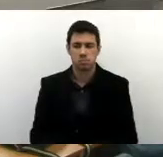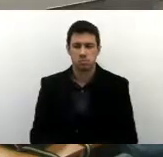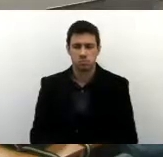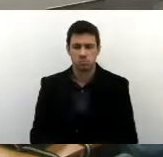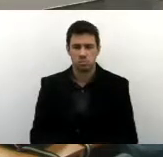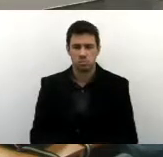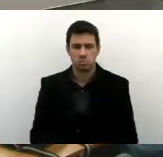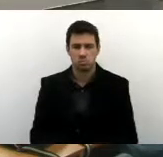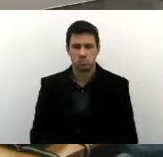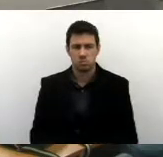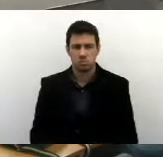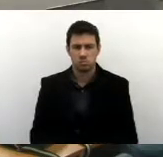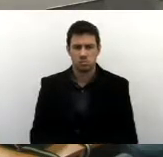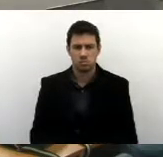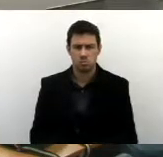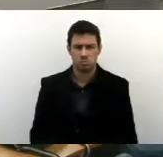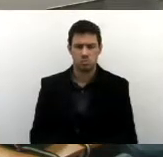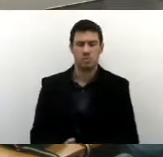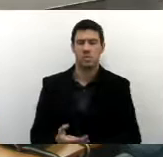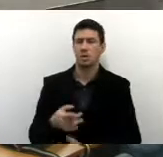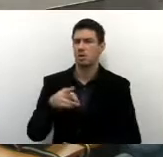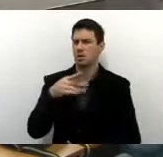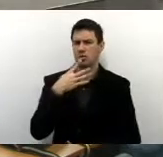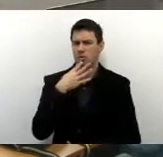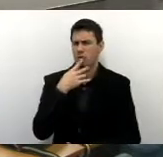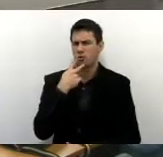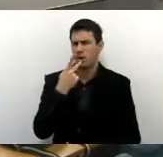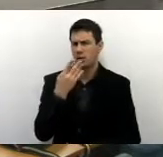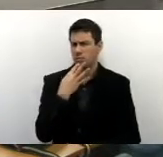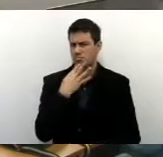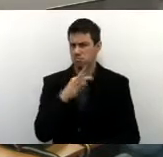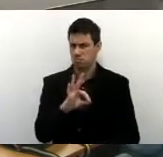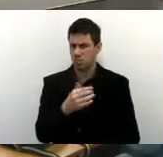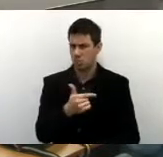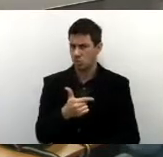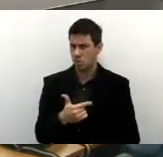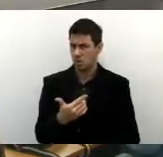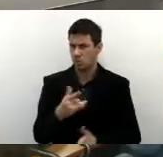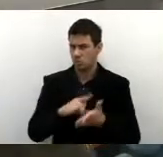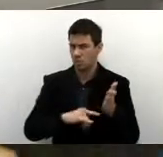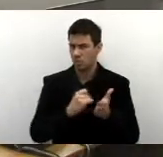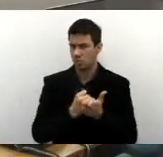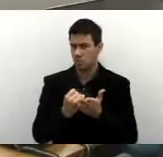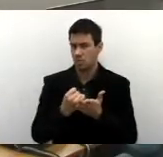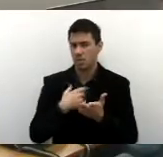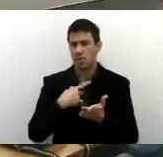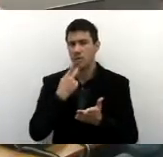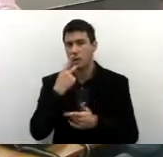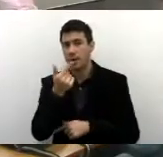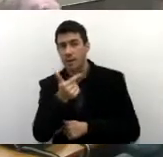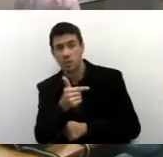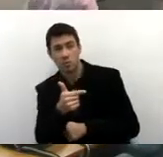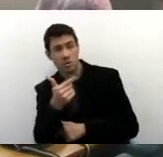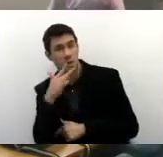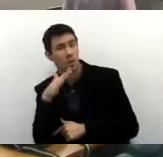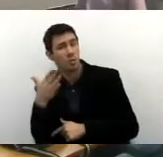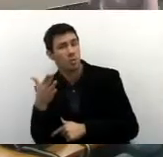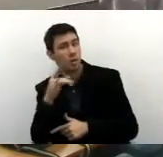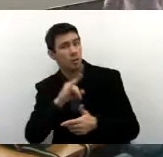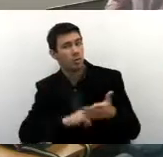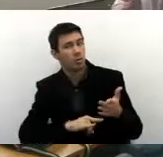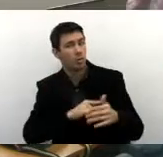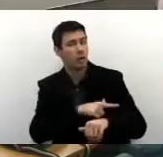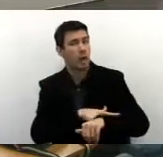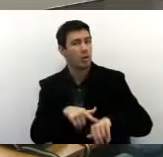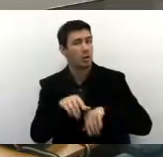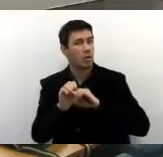Ó, novo vereador, eu não disse que não tenho conhecimento desse contrato, eu disse que não tenho conhecimento dos contratos que o deu o exemplo da